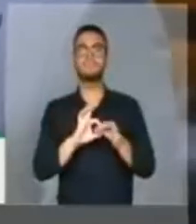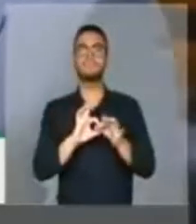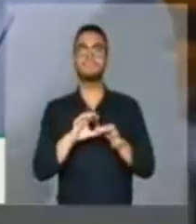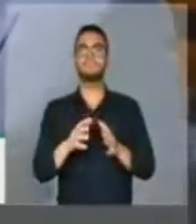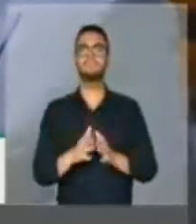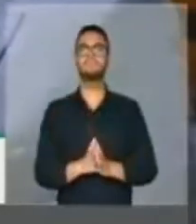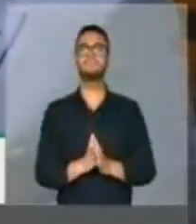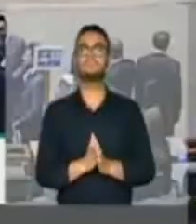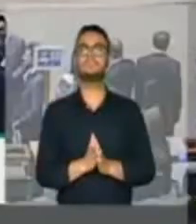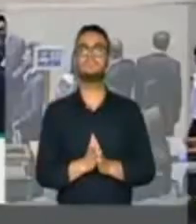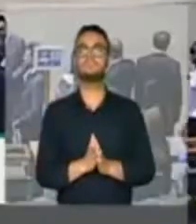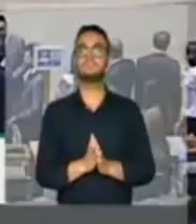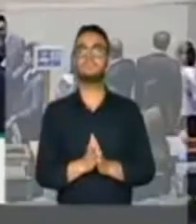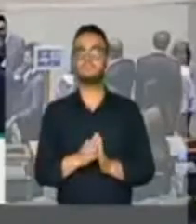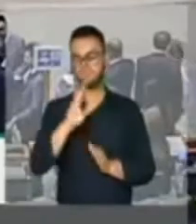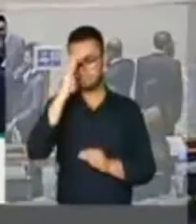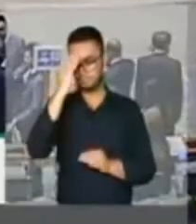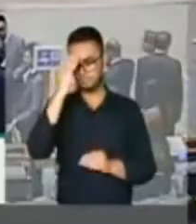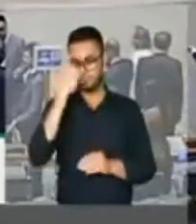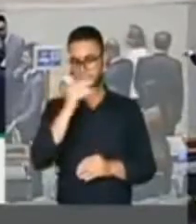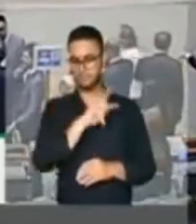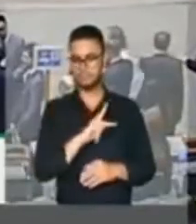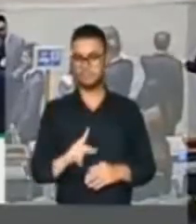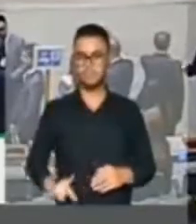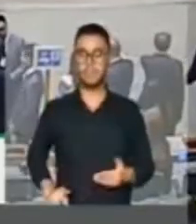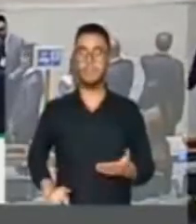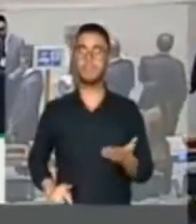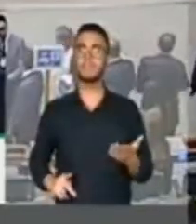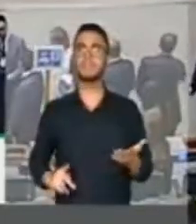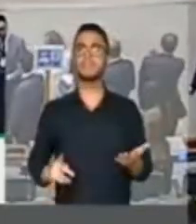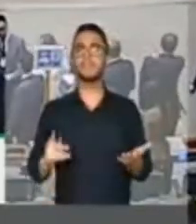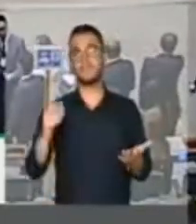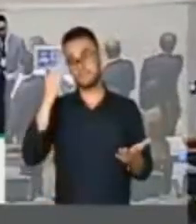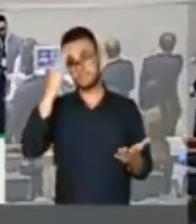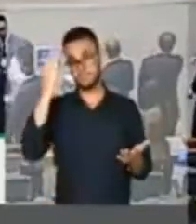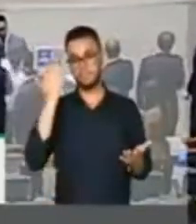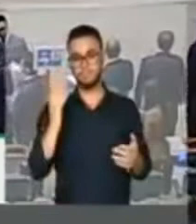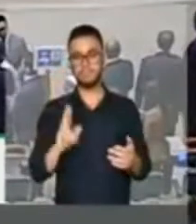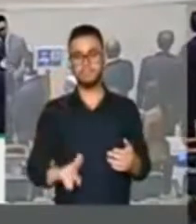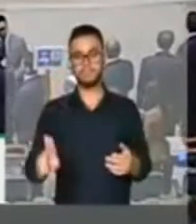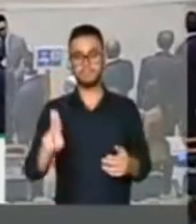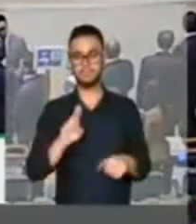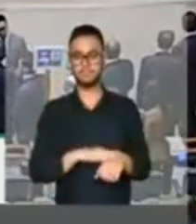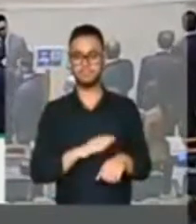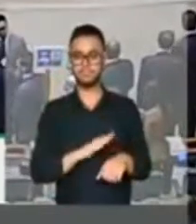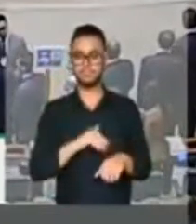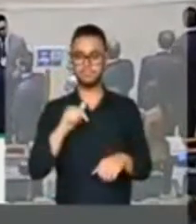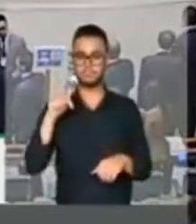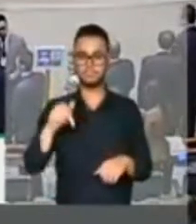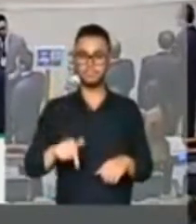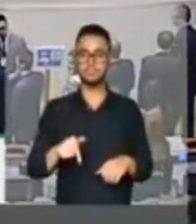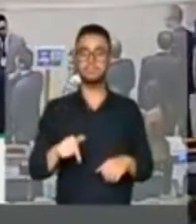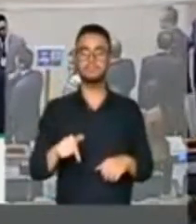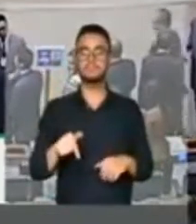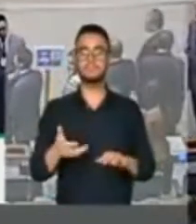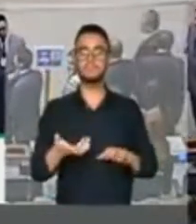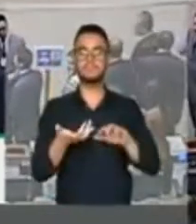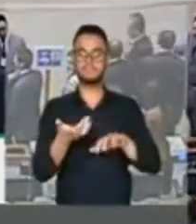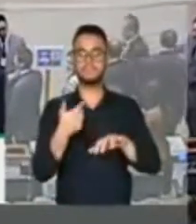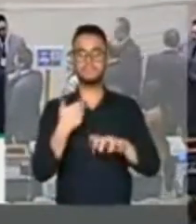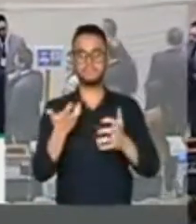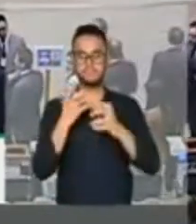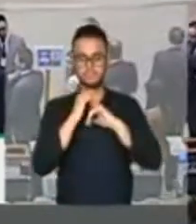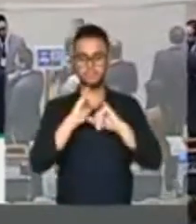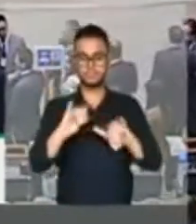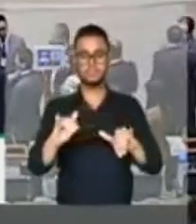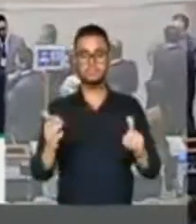Deputado Afonso. Obrigado, presidente Dionísio. Usar esse momento aqui na sessão do Congresso Nacional para registrar que